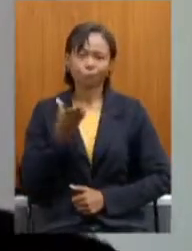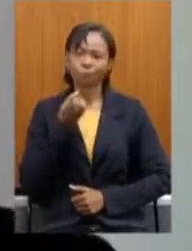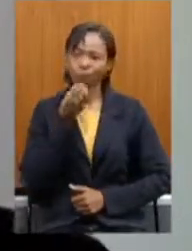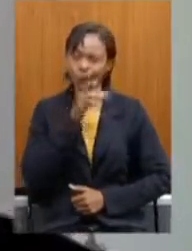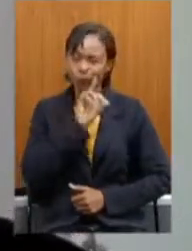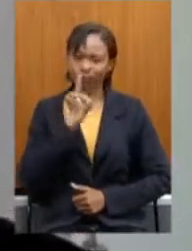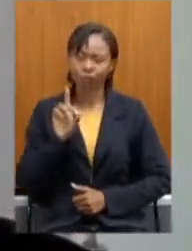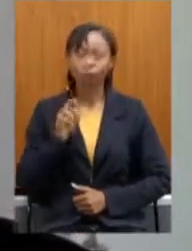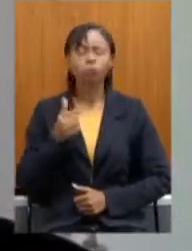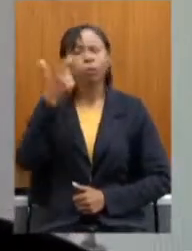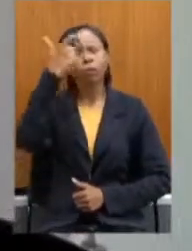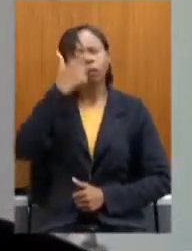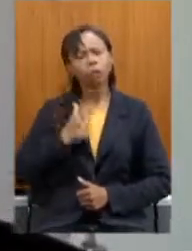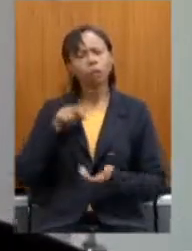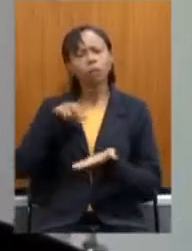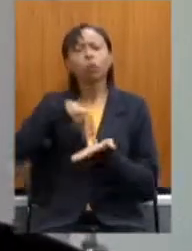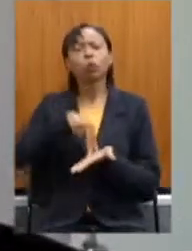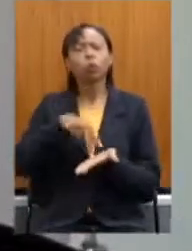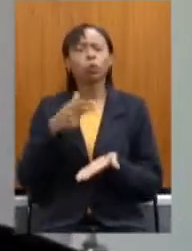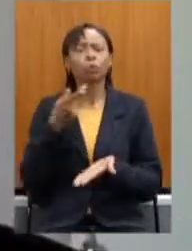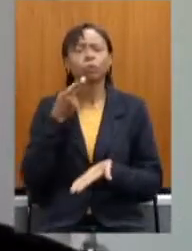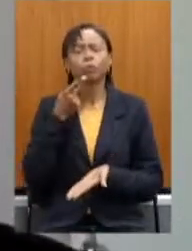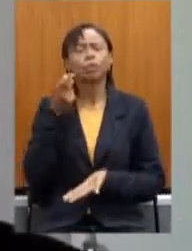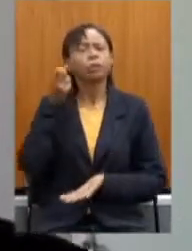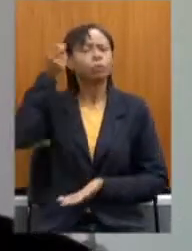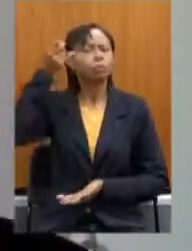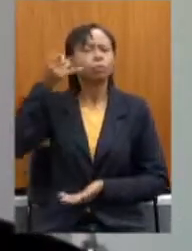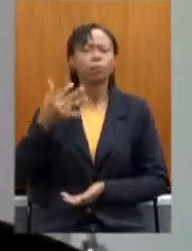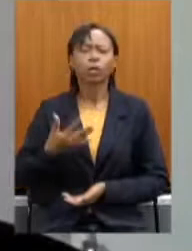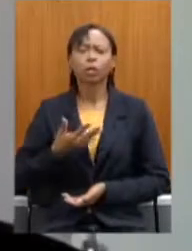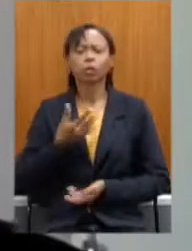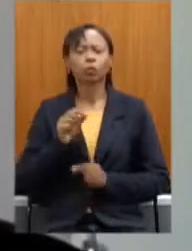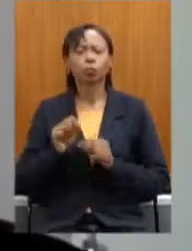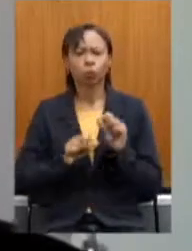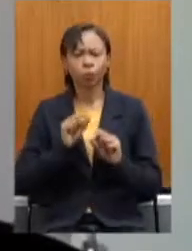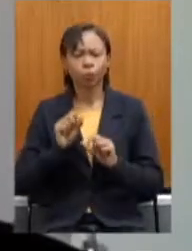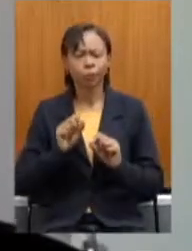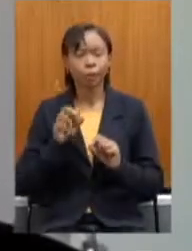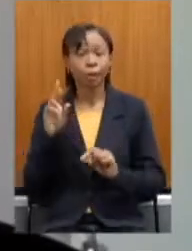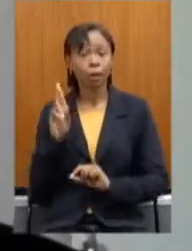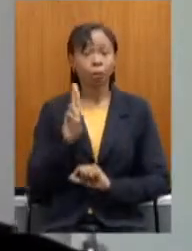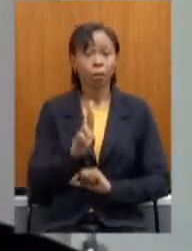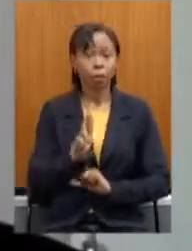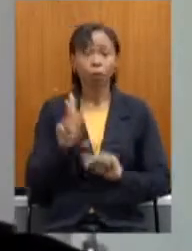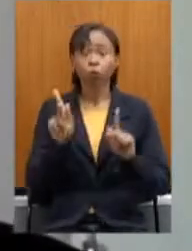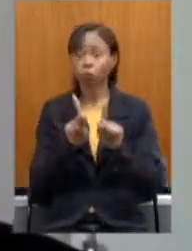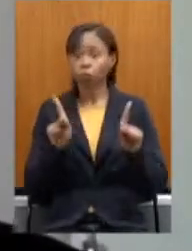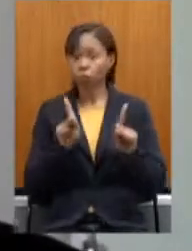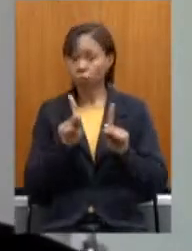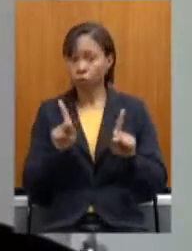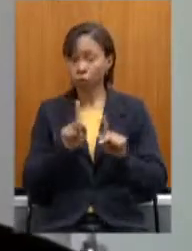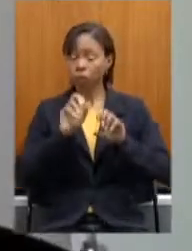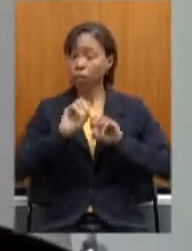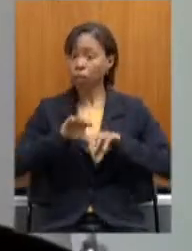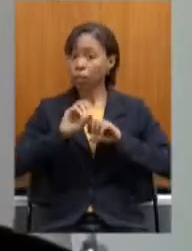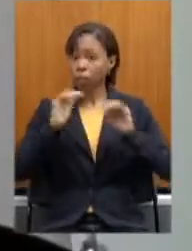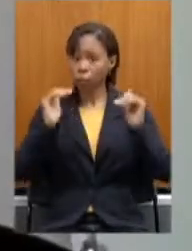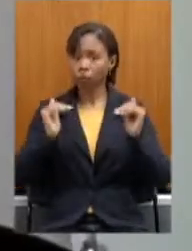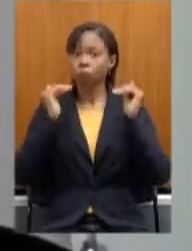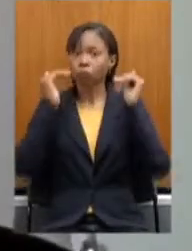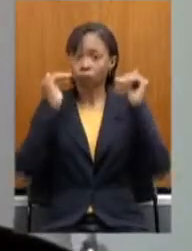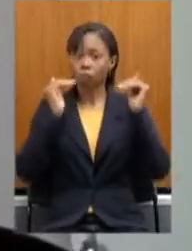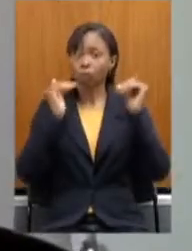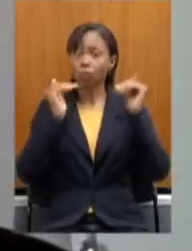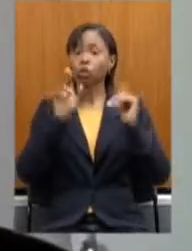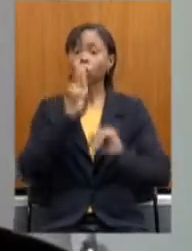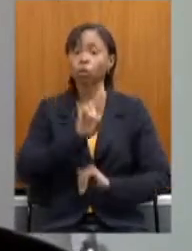Estou aqui hoje falando pelos professores de ensino de educação superior da Universidade do